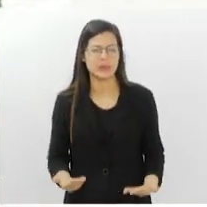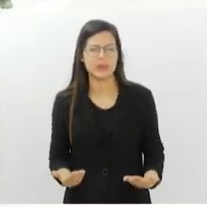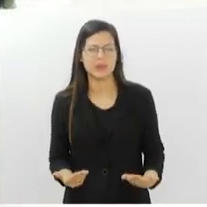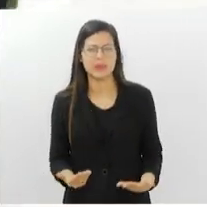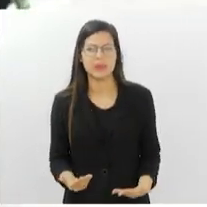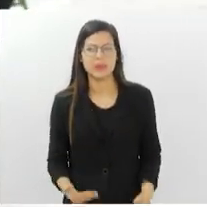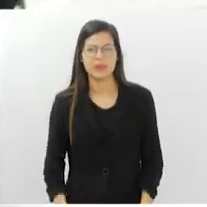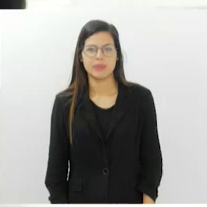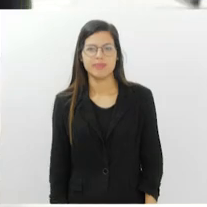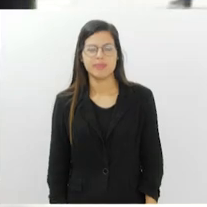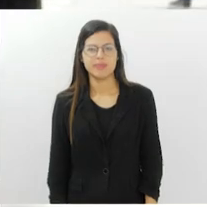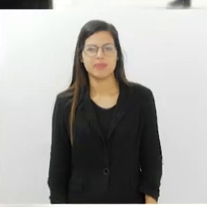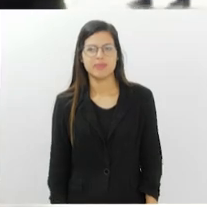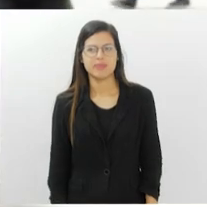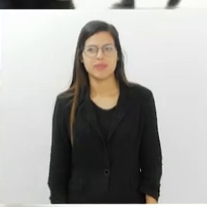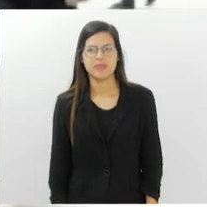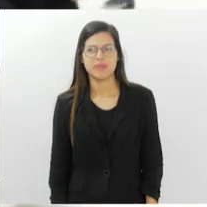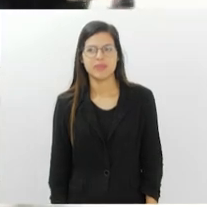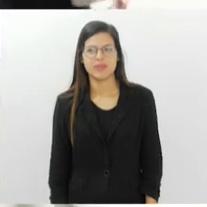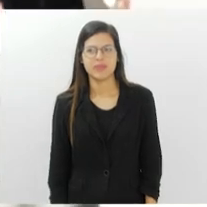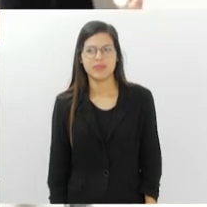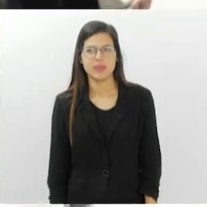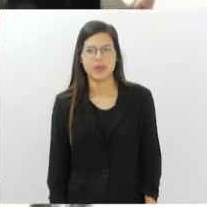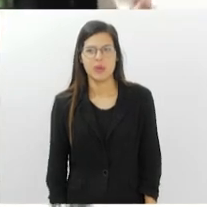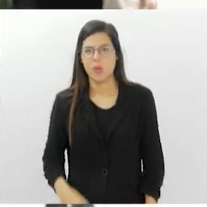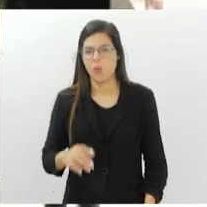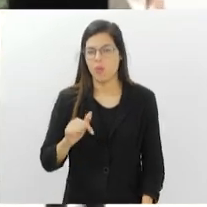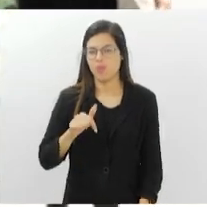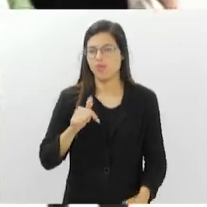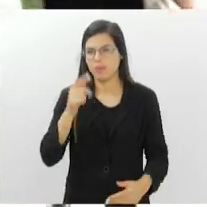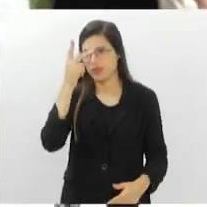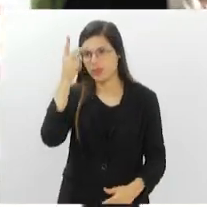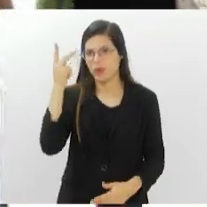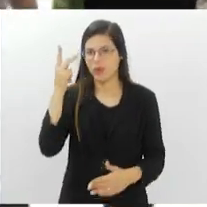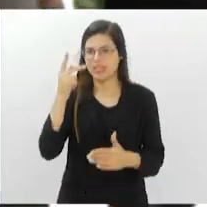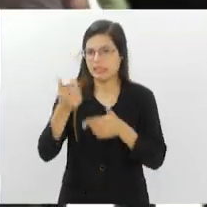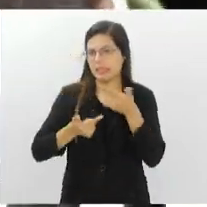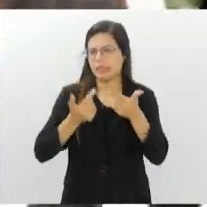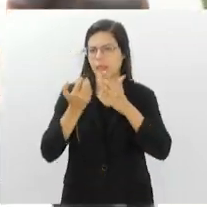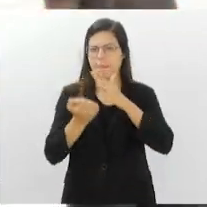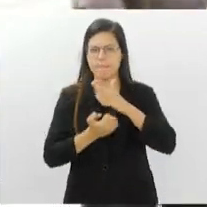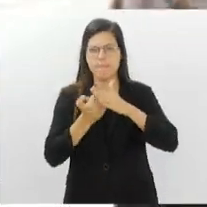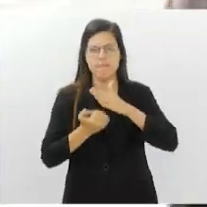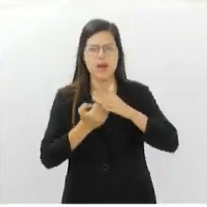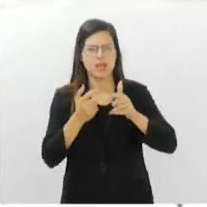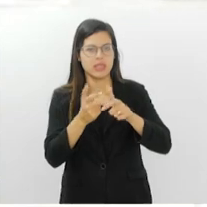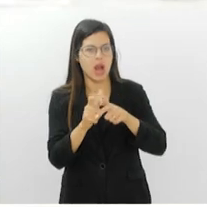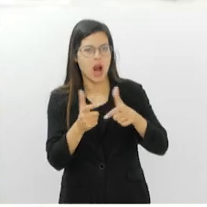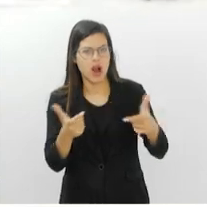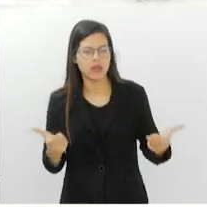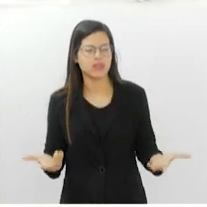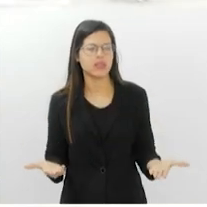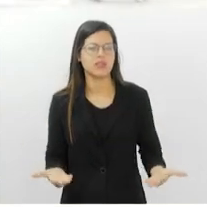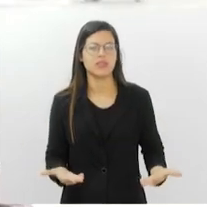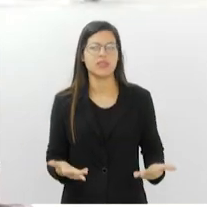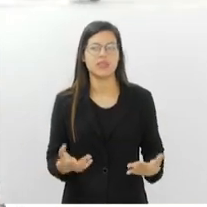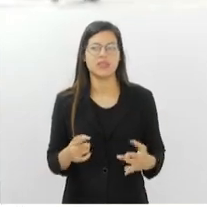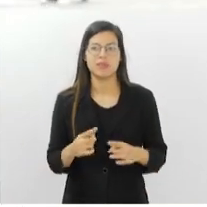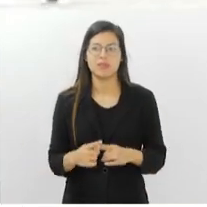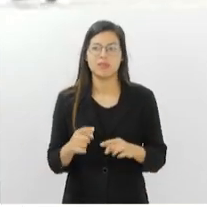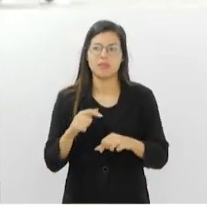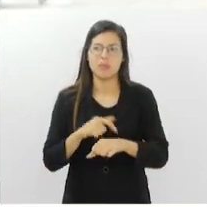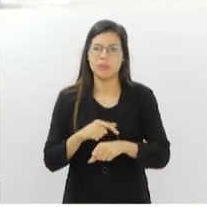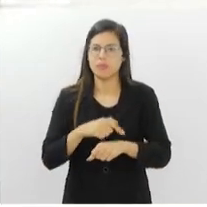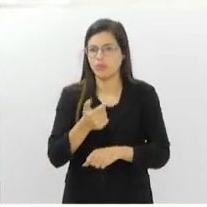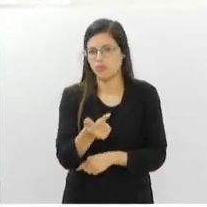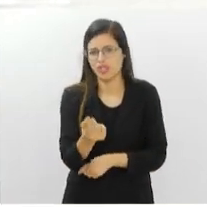executivo, né? Mas a vida, ela dá volta, né? E eu me vi naquele momento,